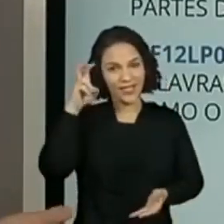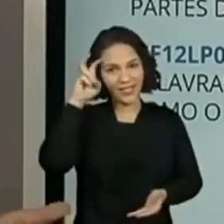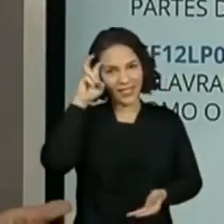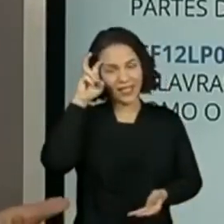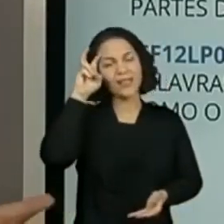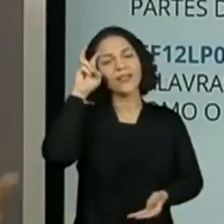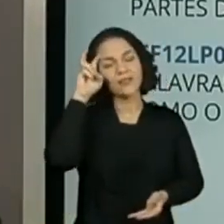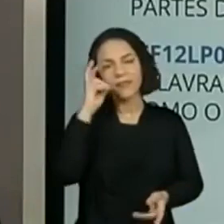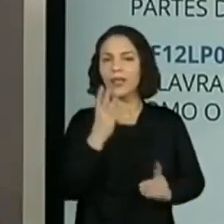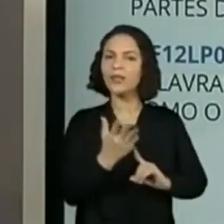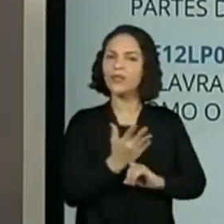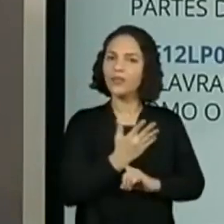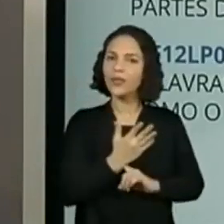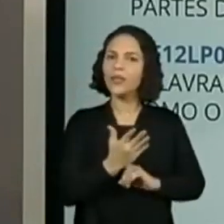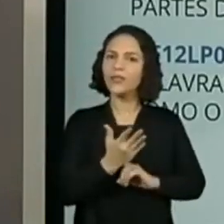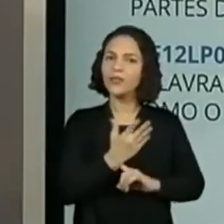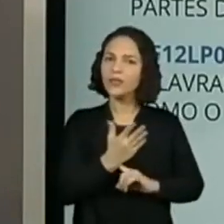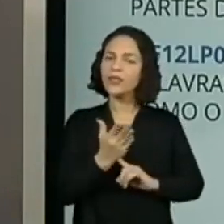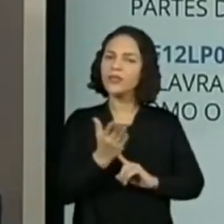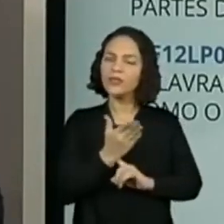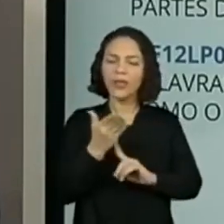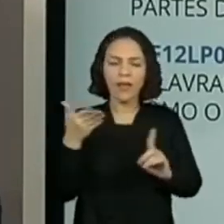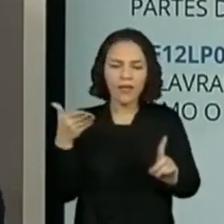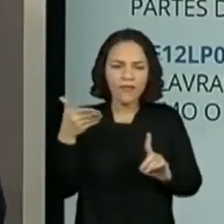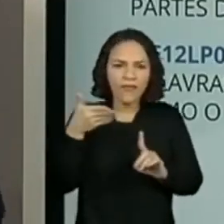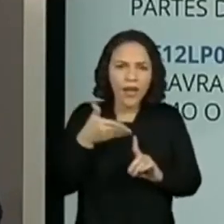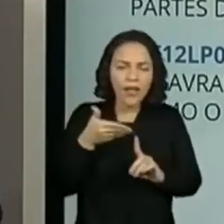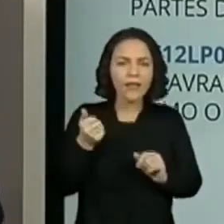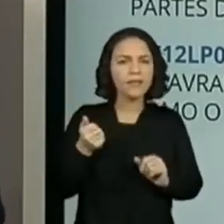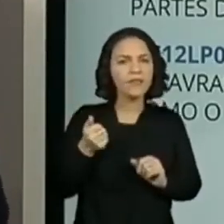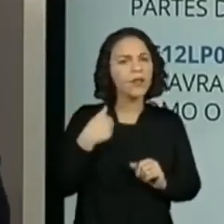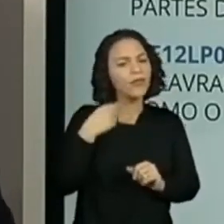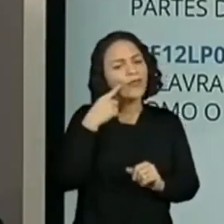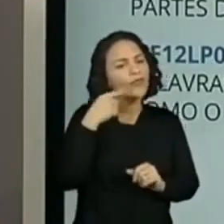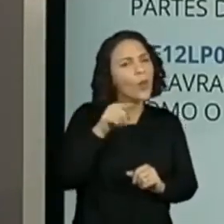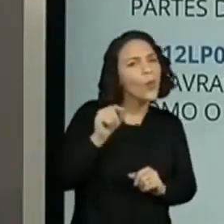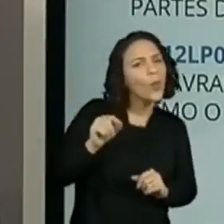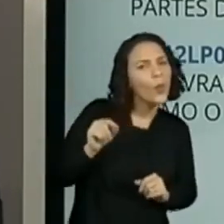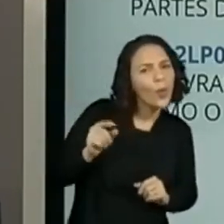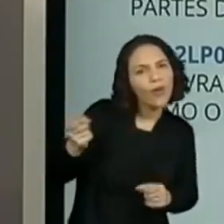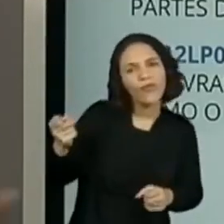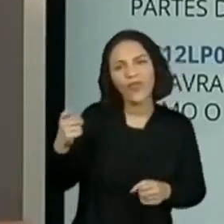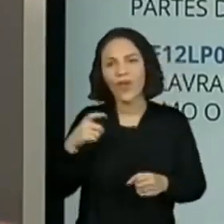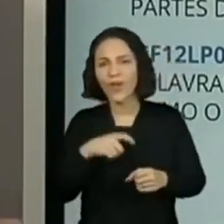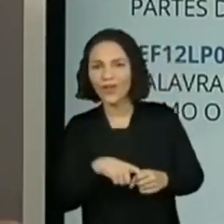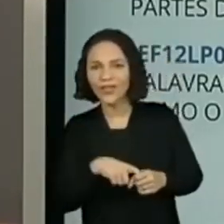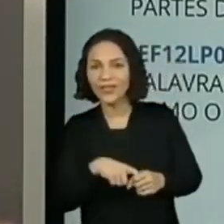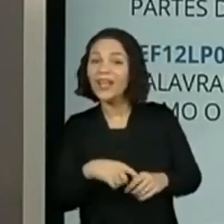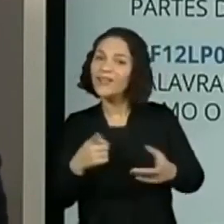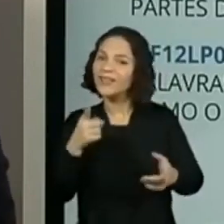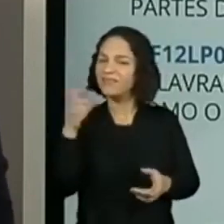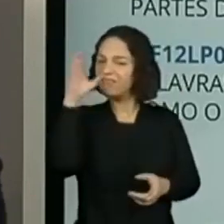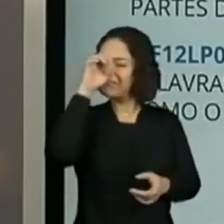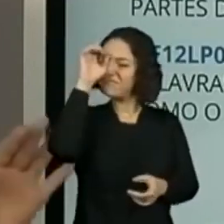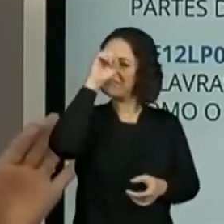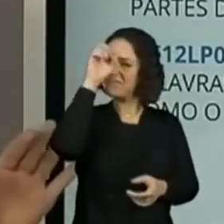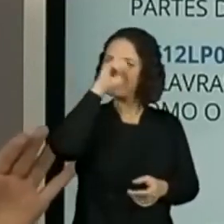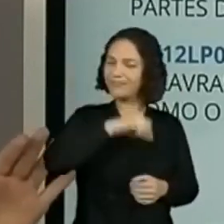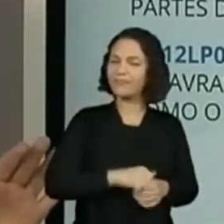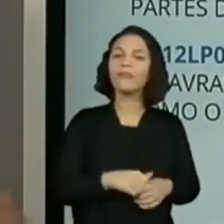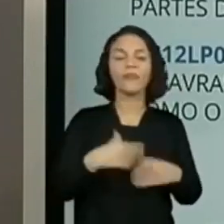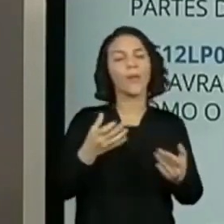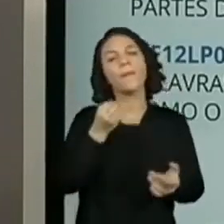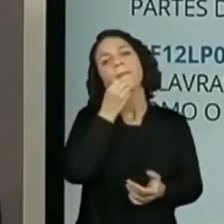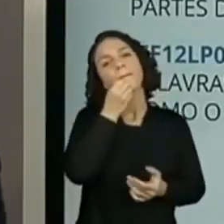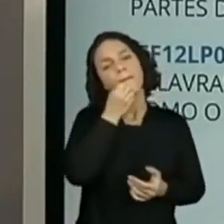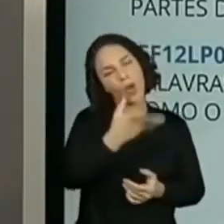sempre está ajudando a gente a ter alguma referência, a gente consulta, a gente volta e aí vocês vão aprendendo. Então, sempre é